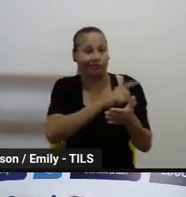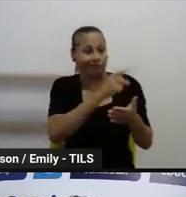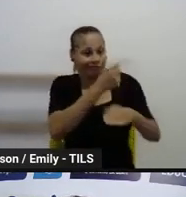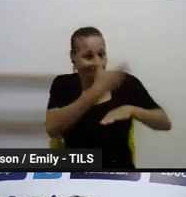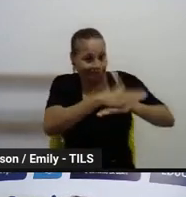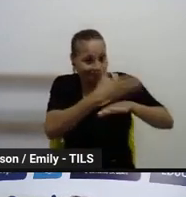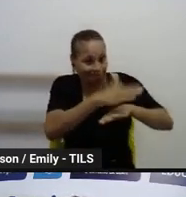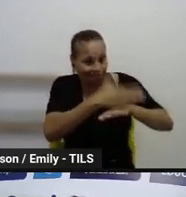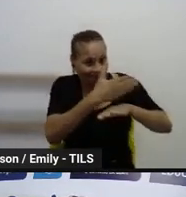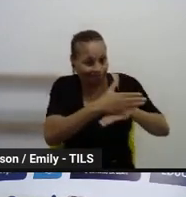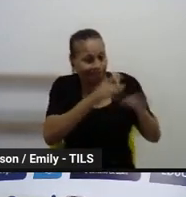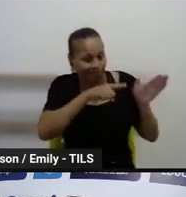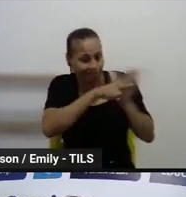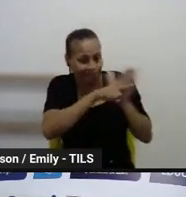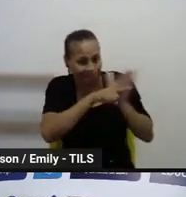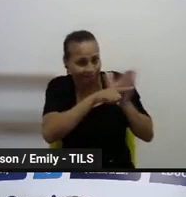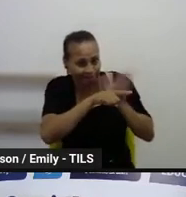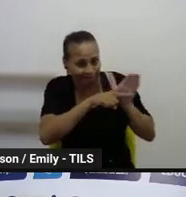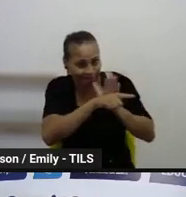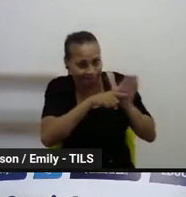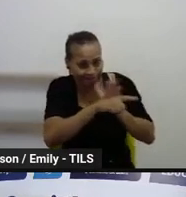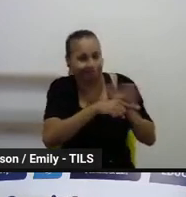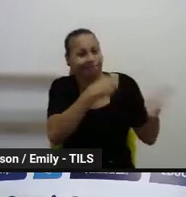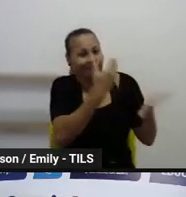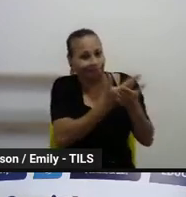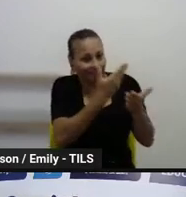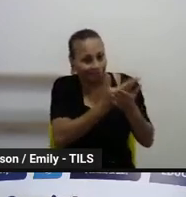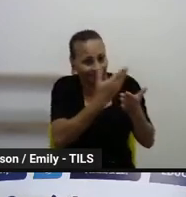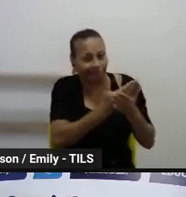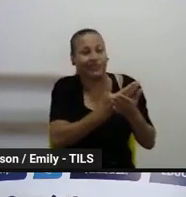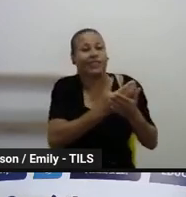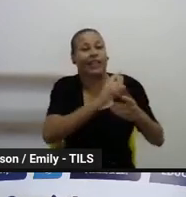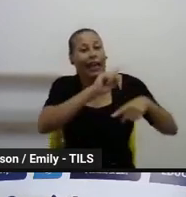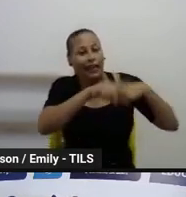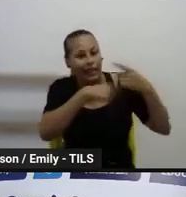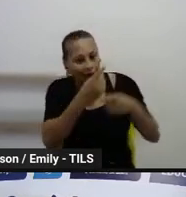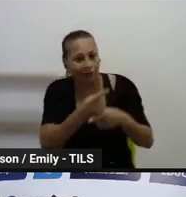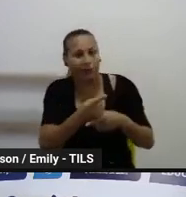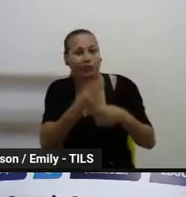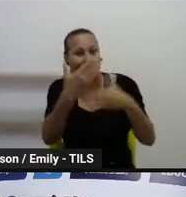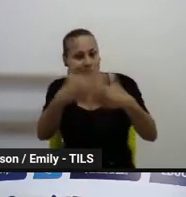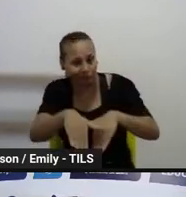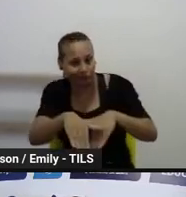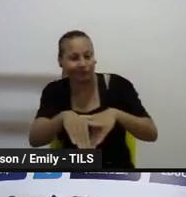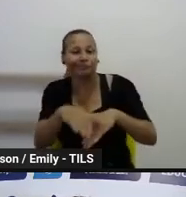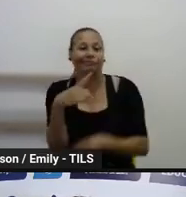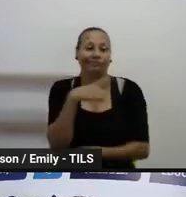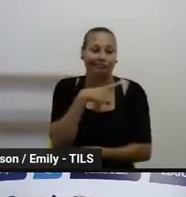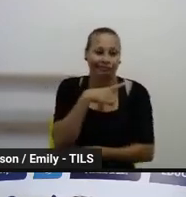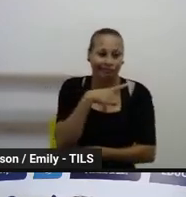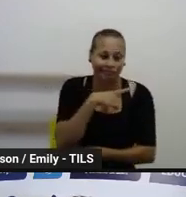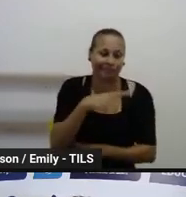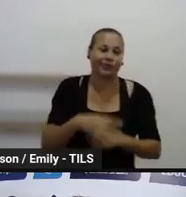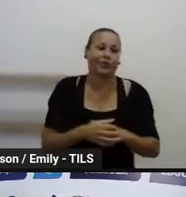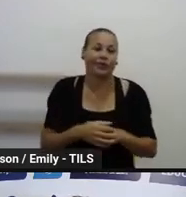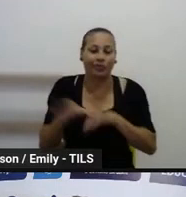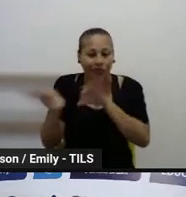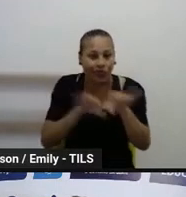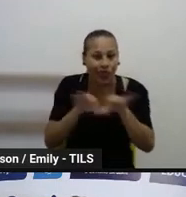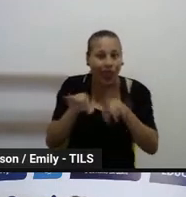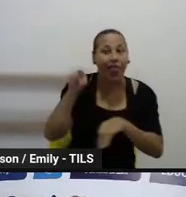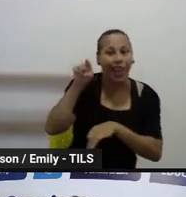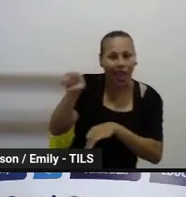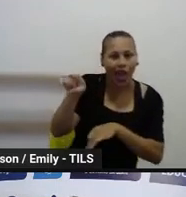tem essa prática de aplicar as diagnósticas no início do ano, né, para saber como é que está o nível de